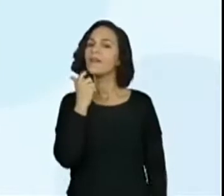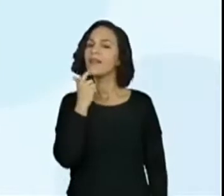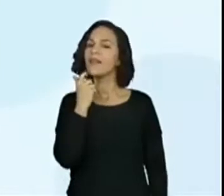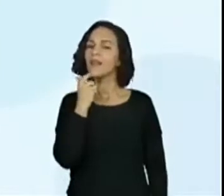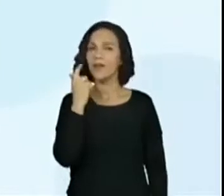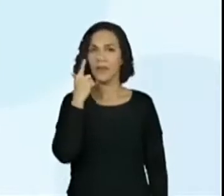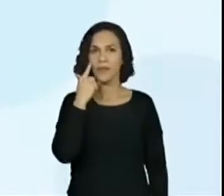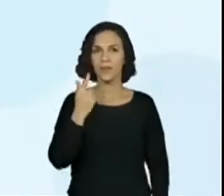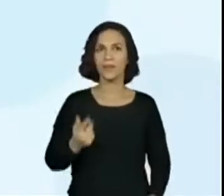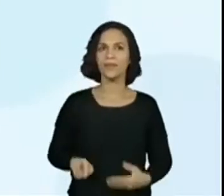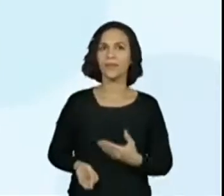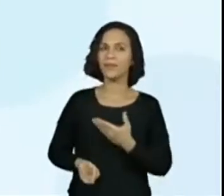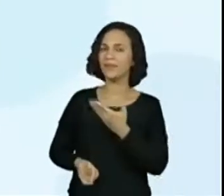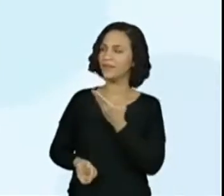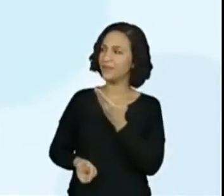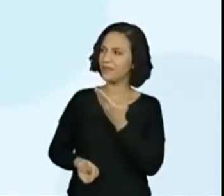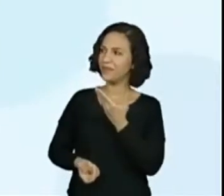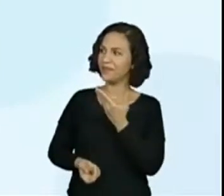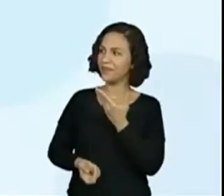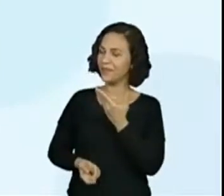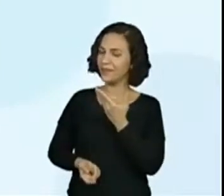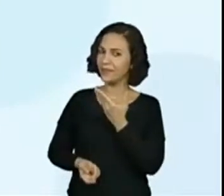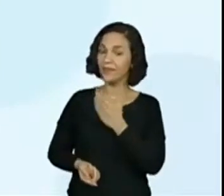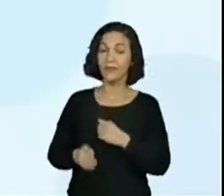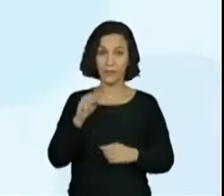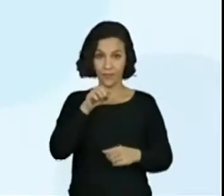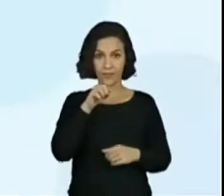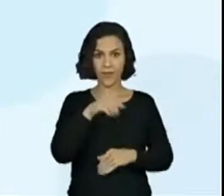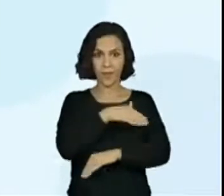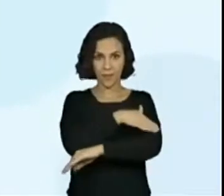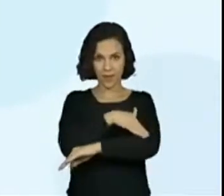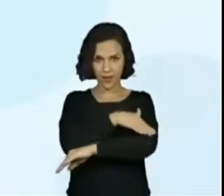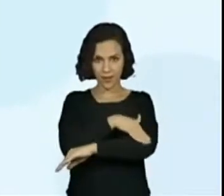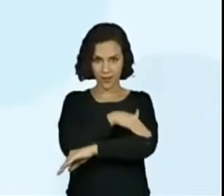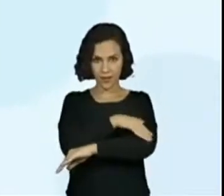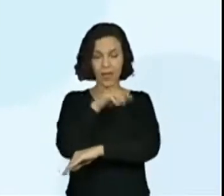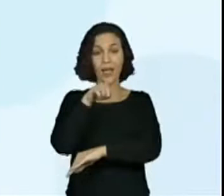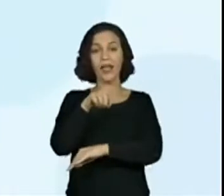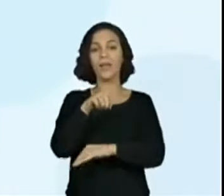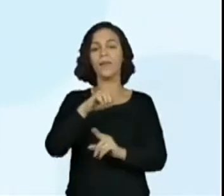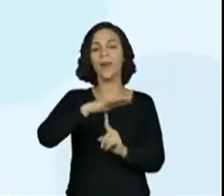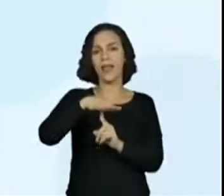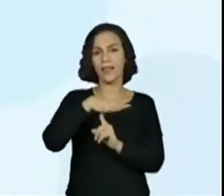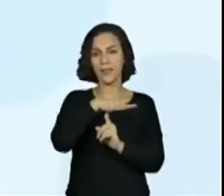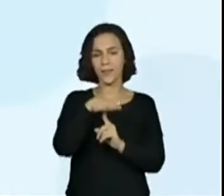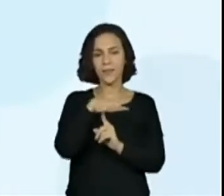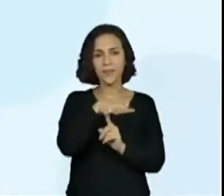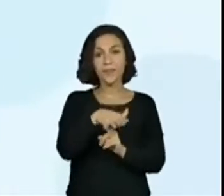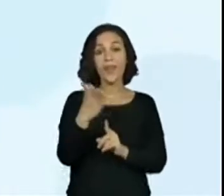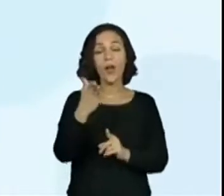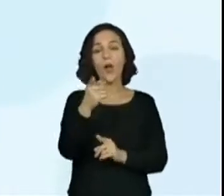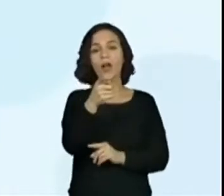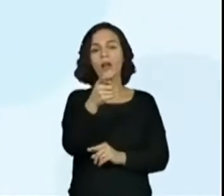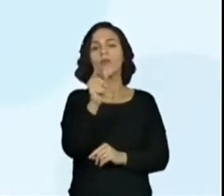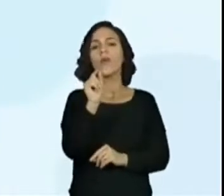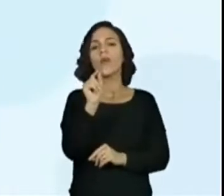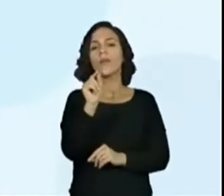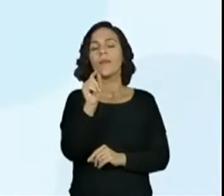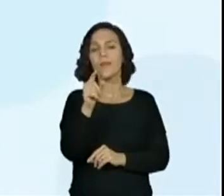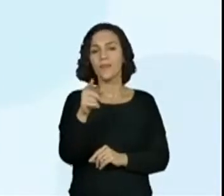na Avenida, na Rua da Arara Vermelha, tá bom? Siga pela Avenida